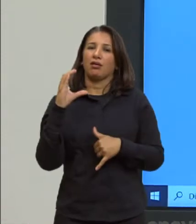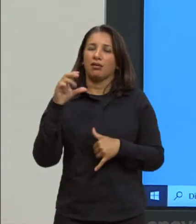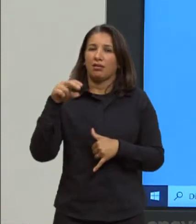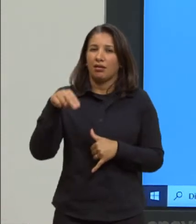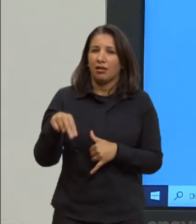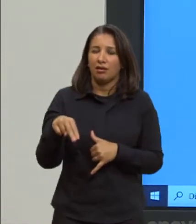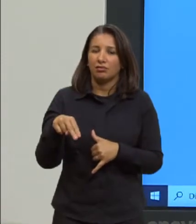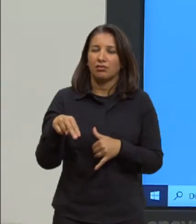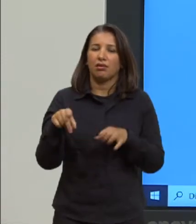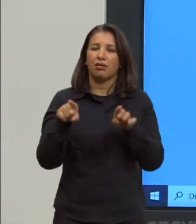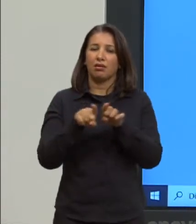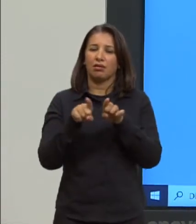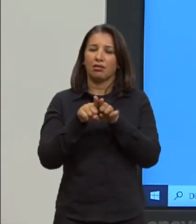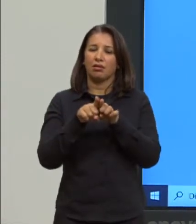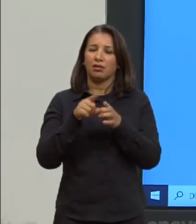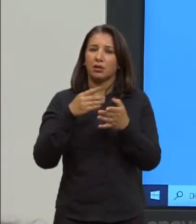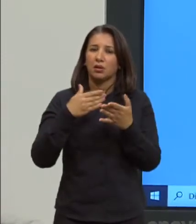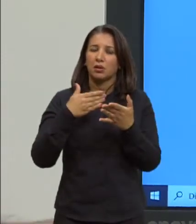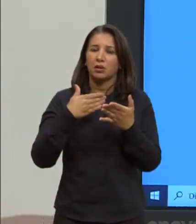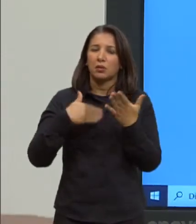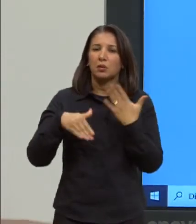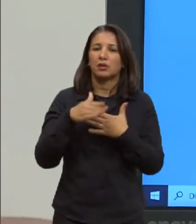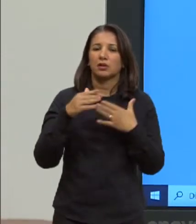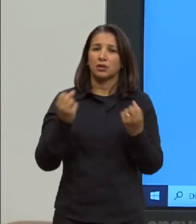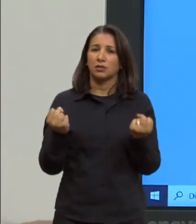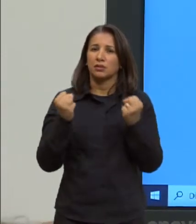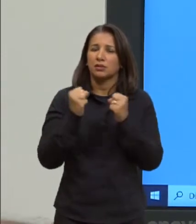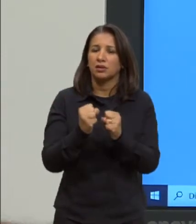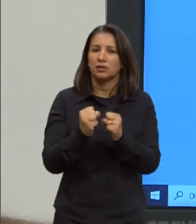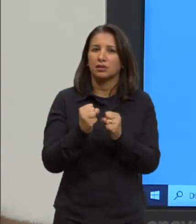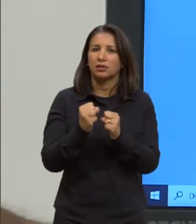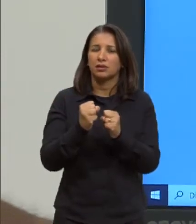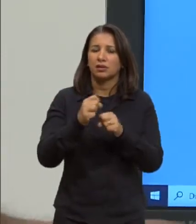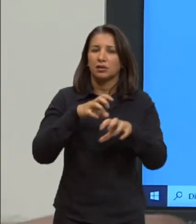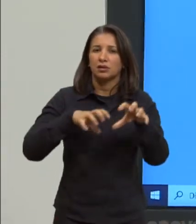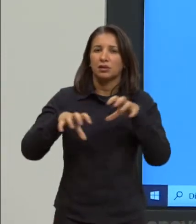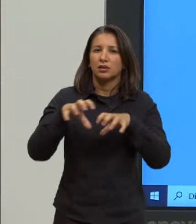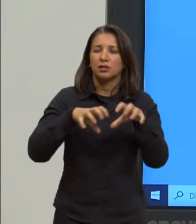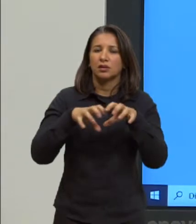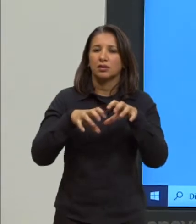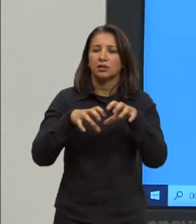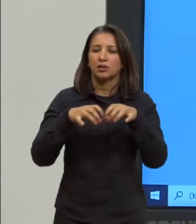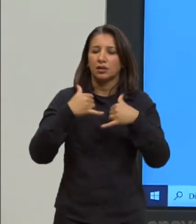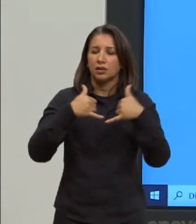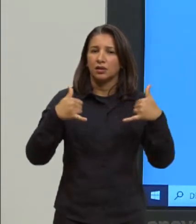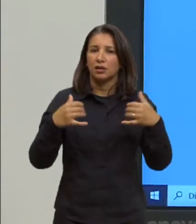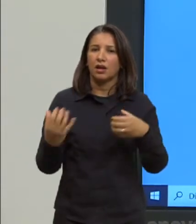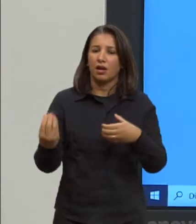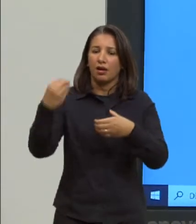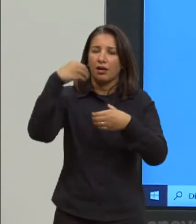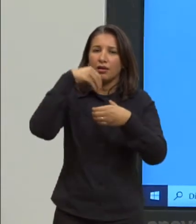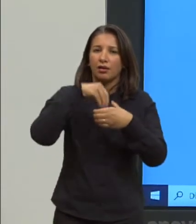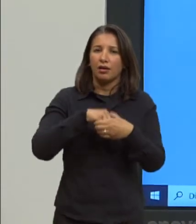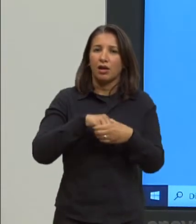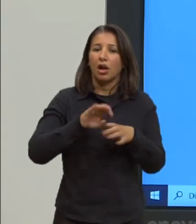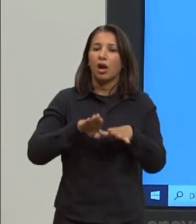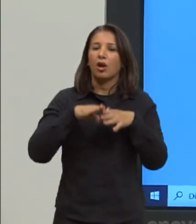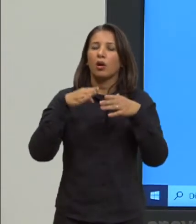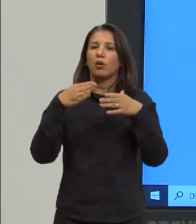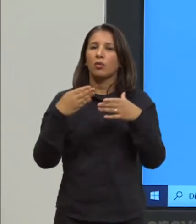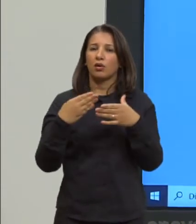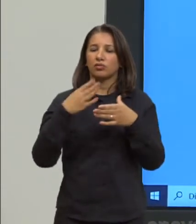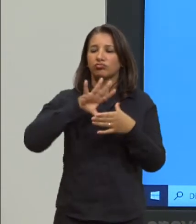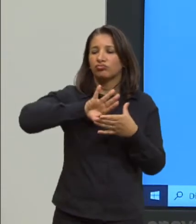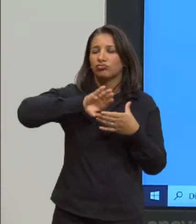as energias potenciais possíveis, soma delas todas nós chamamos de energia interna. Então quando eu retirar a fonte de